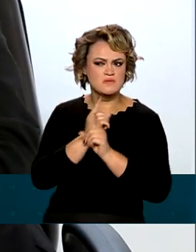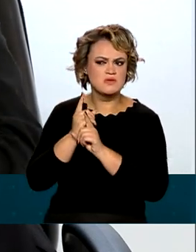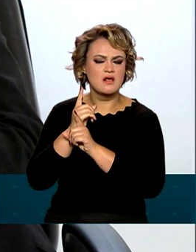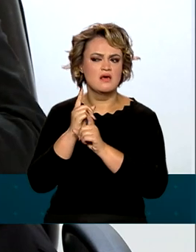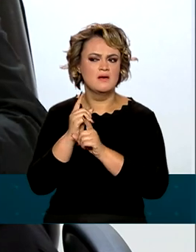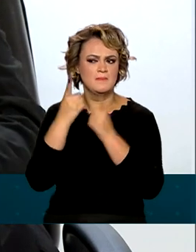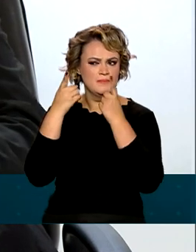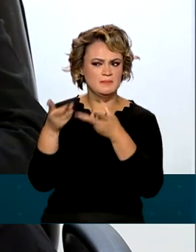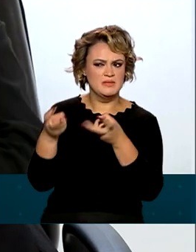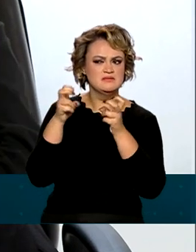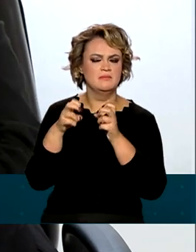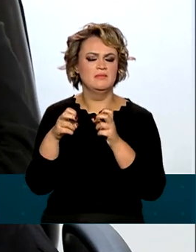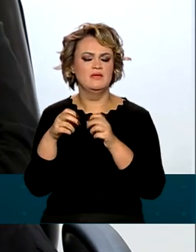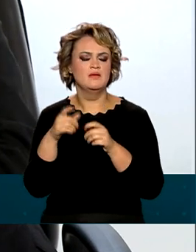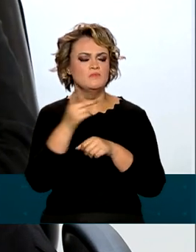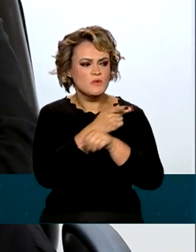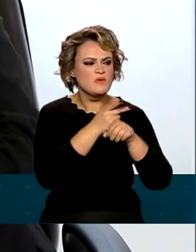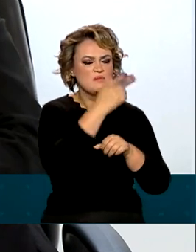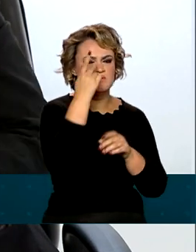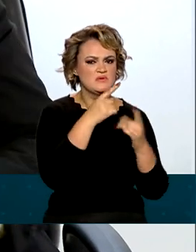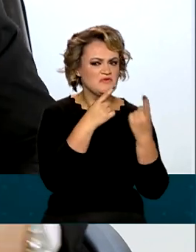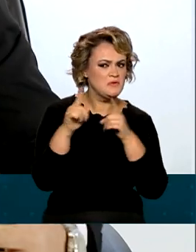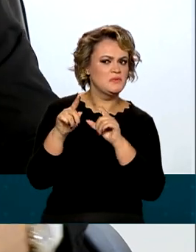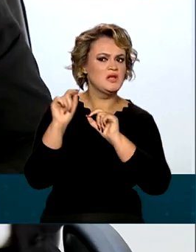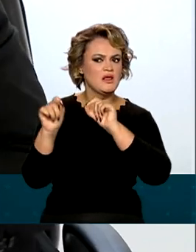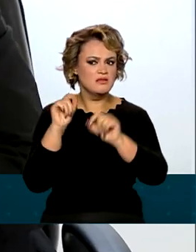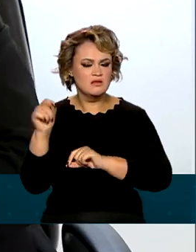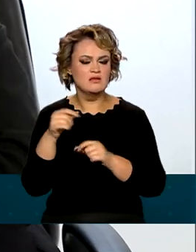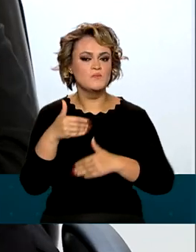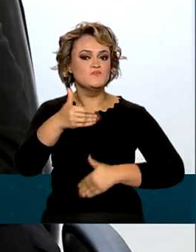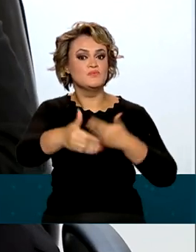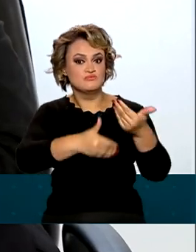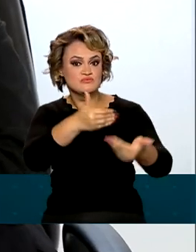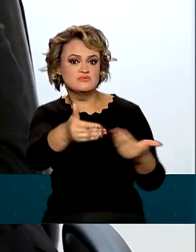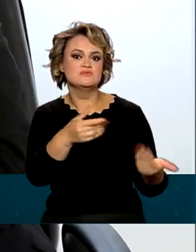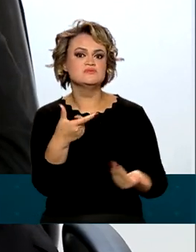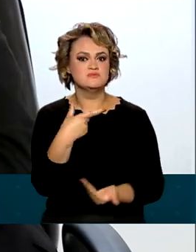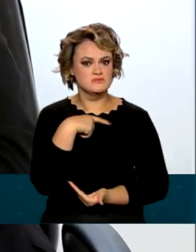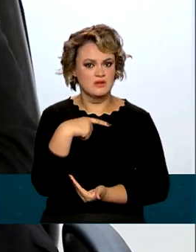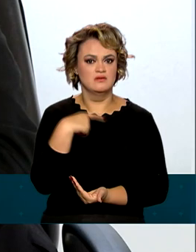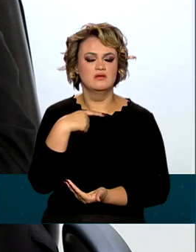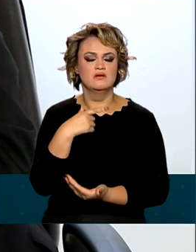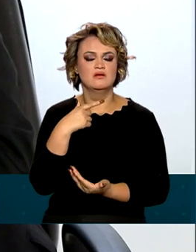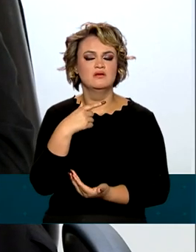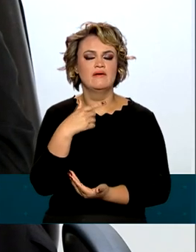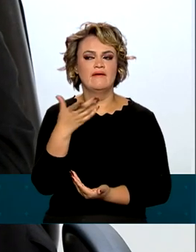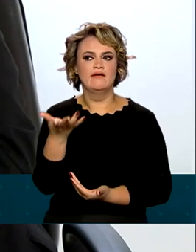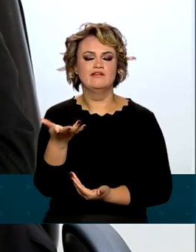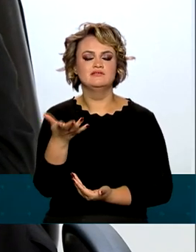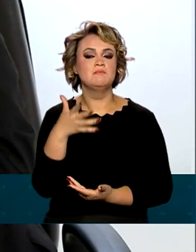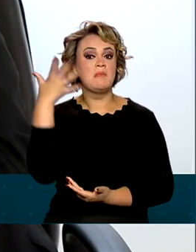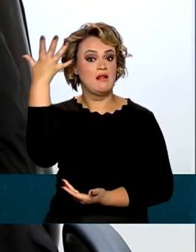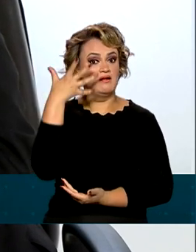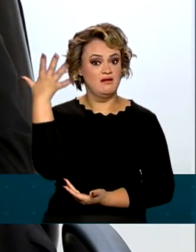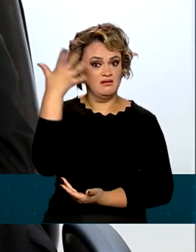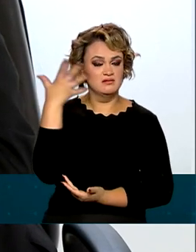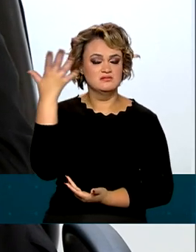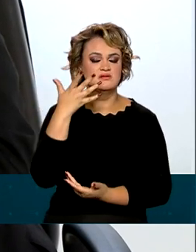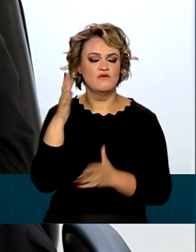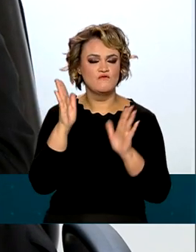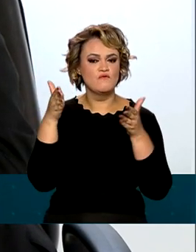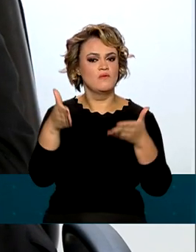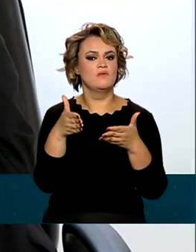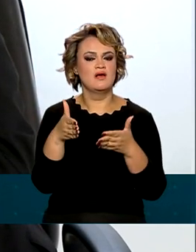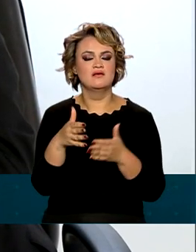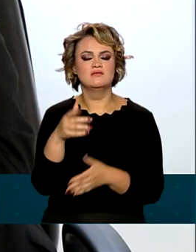criminalidade, busca dos criminosos. Tem todo um processo de, inclusive, palestras voltadas para